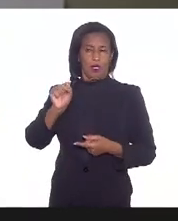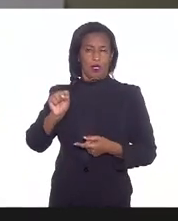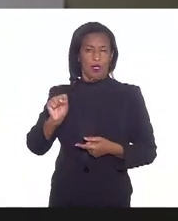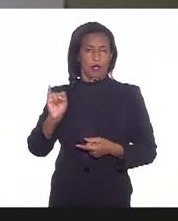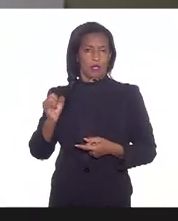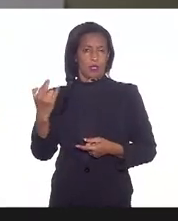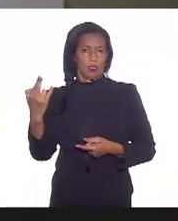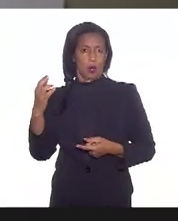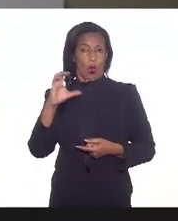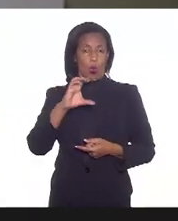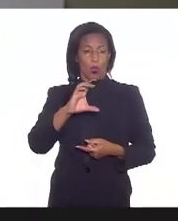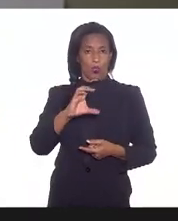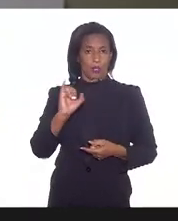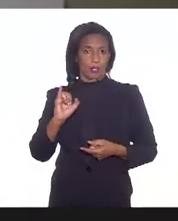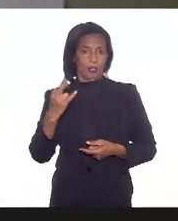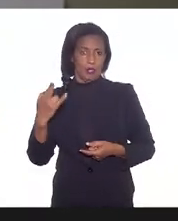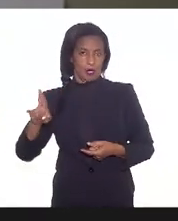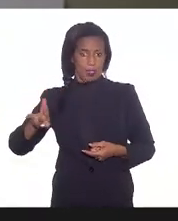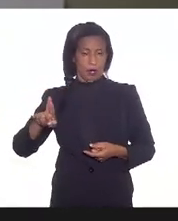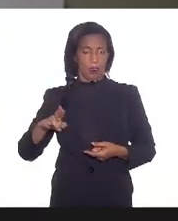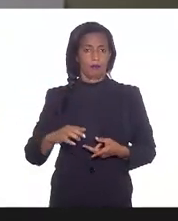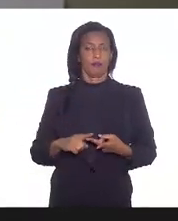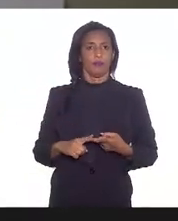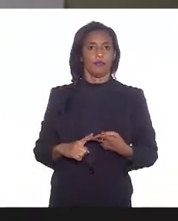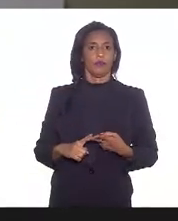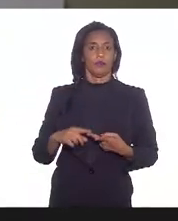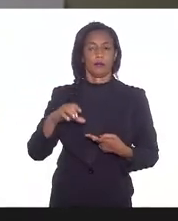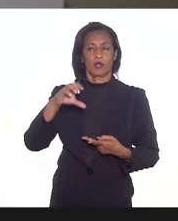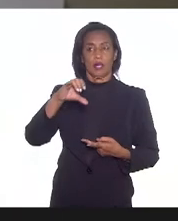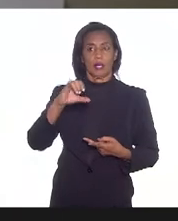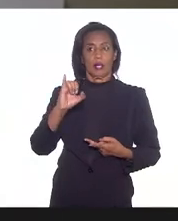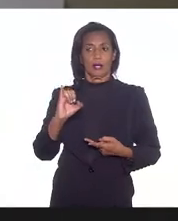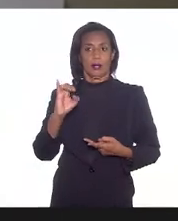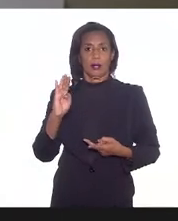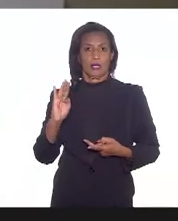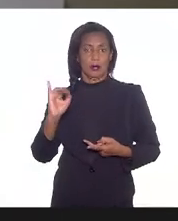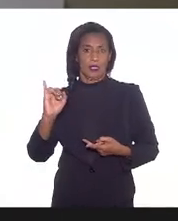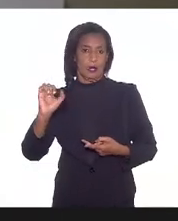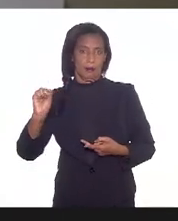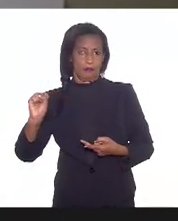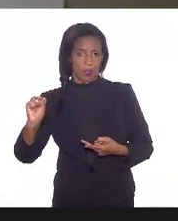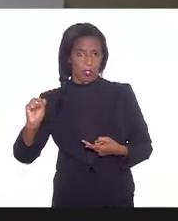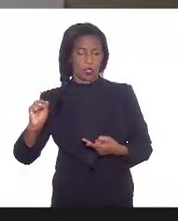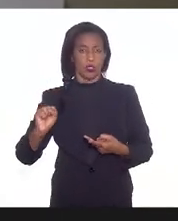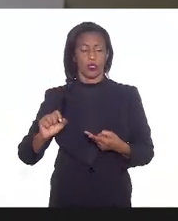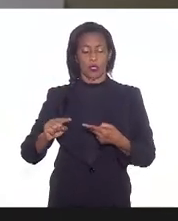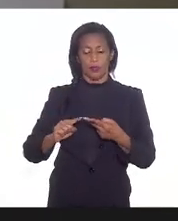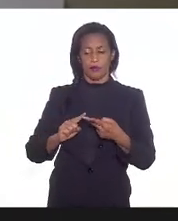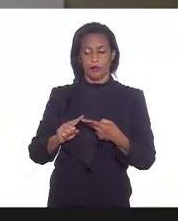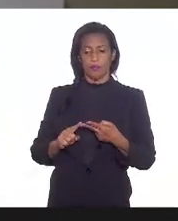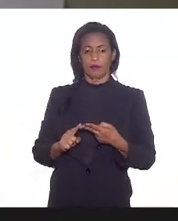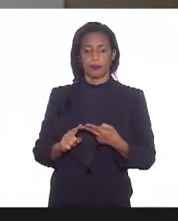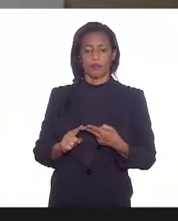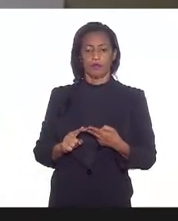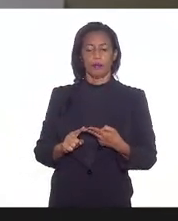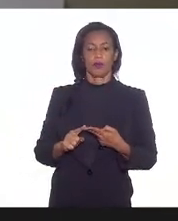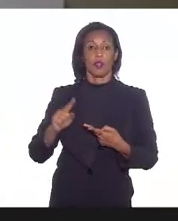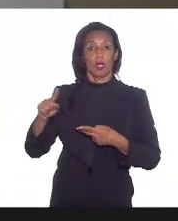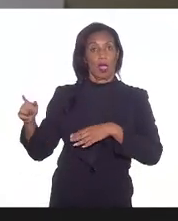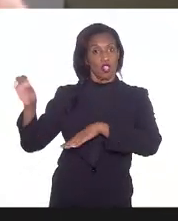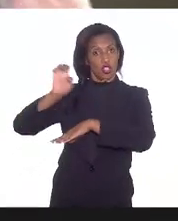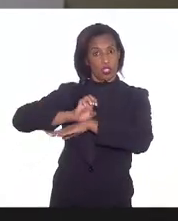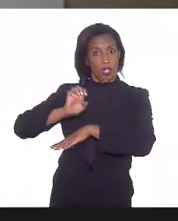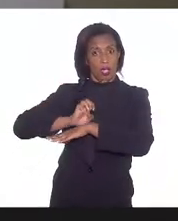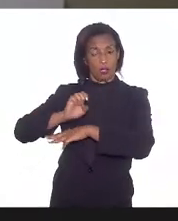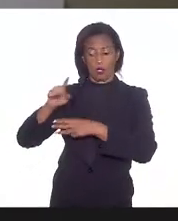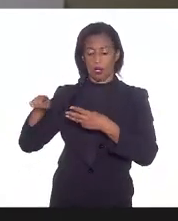comissões intergestores regionais as CIB as comissões intergestores de bipartite que são em âmbito estadual